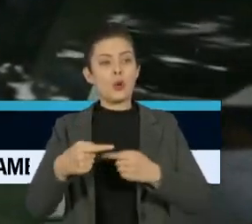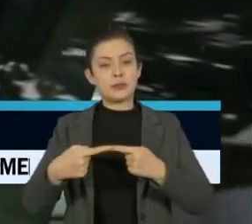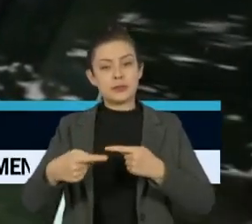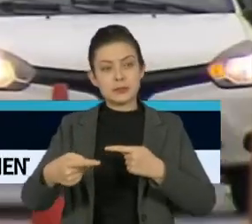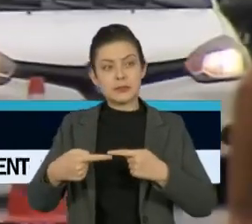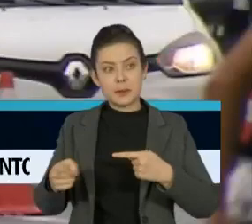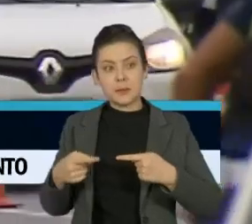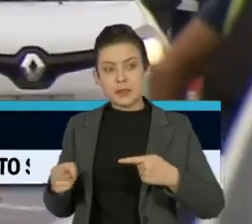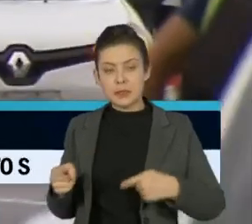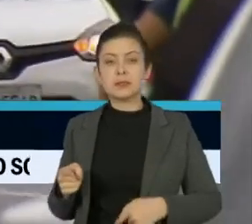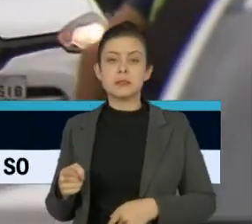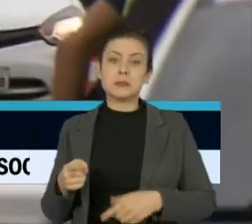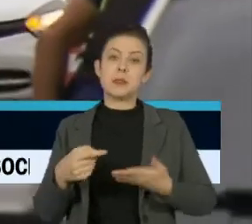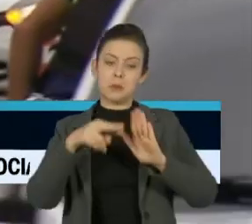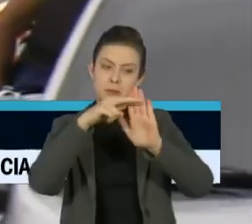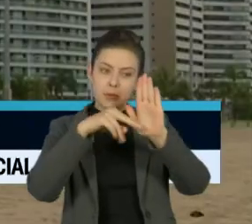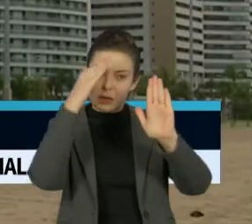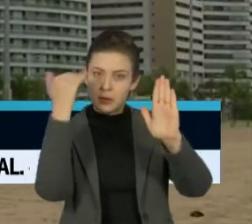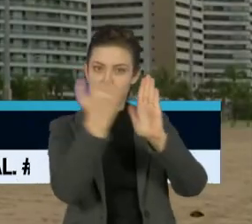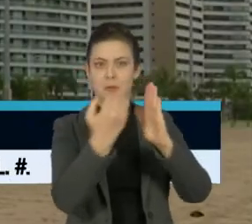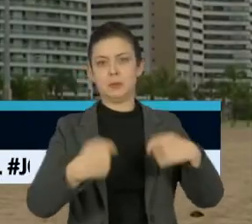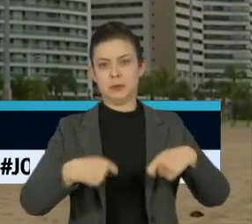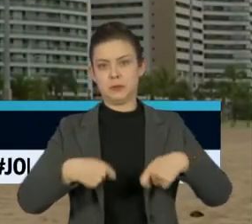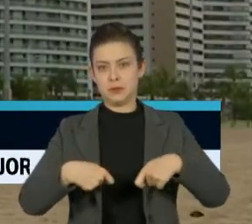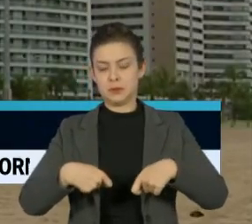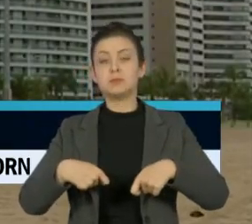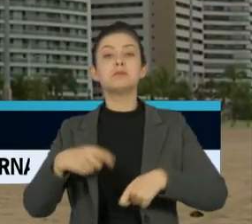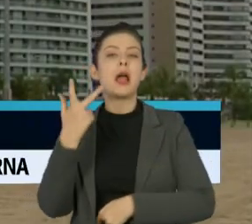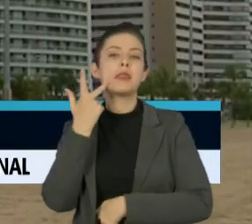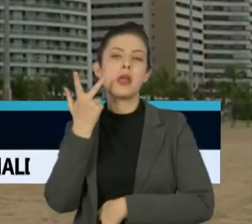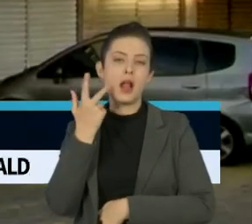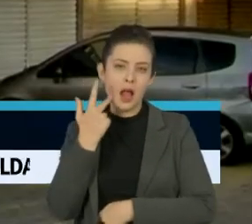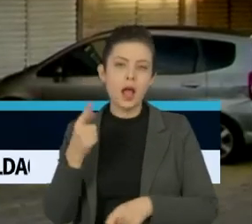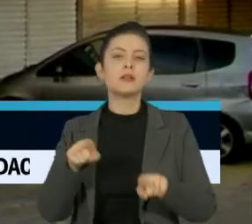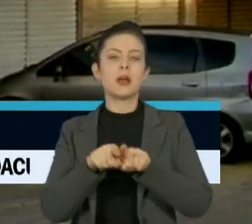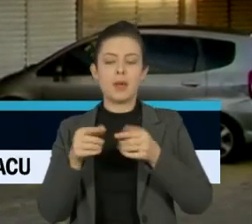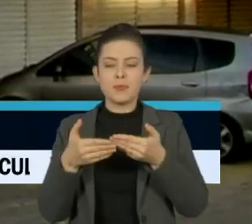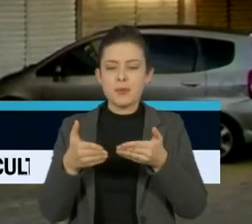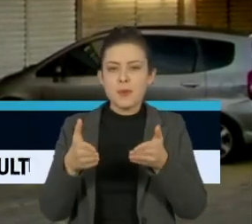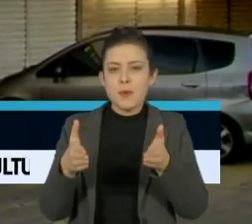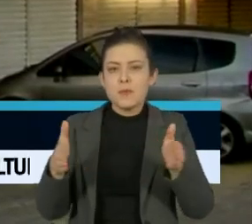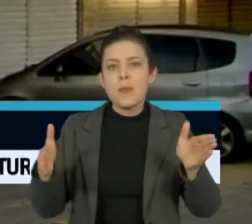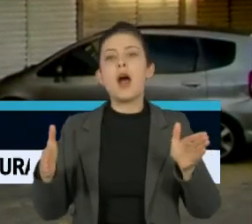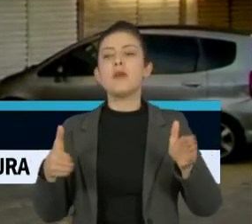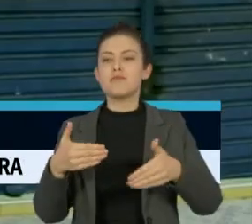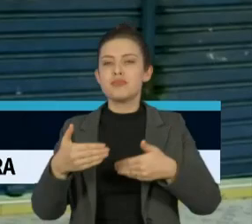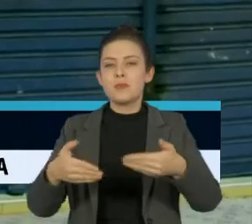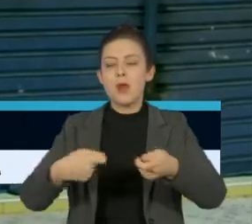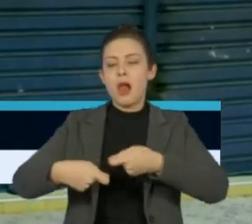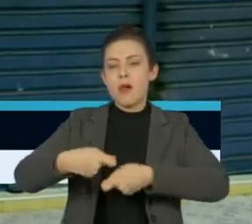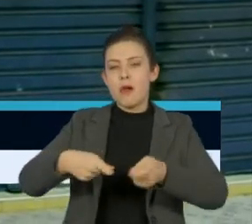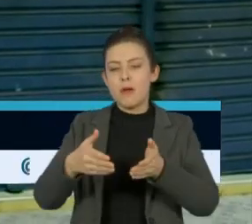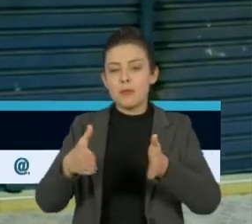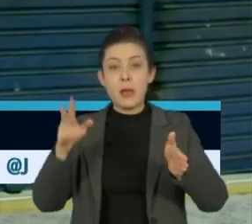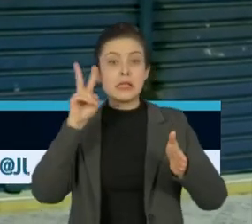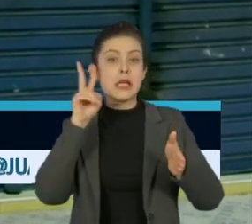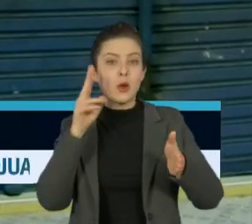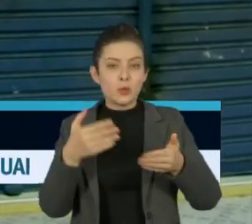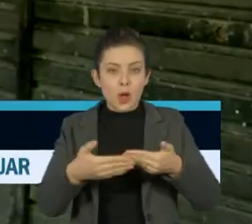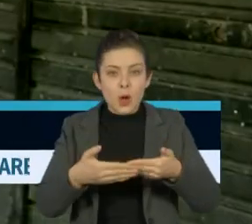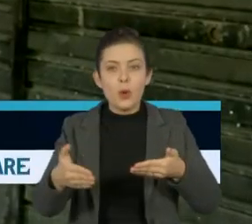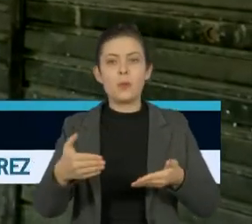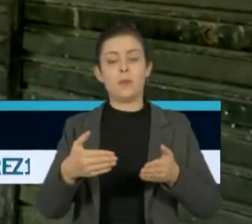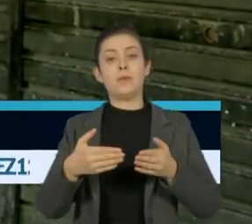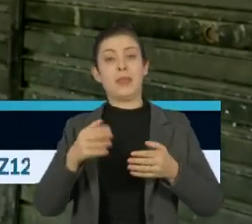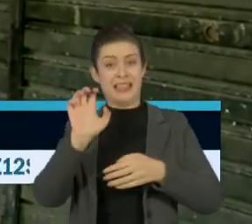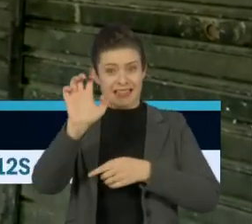respeitando normas sanitárias. O Ceará também vai reabrir gradualmente as atividades na segunda-feira. O Estado é o